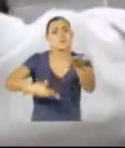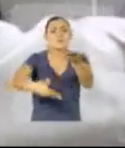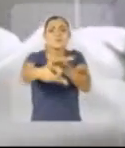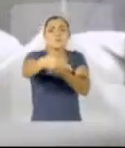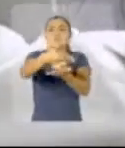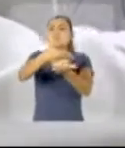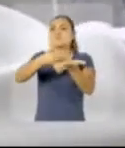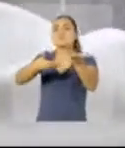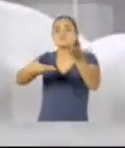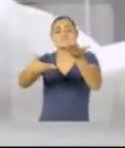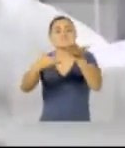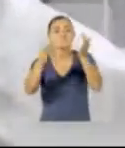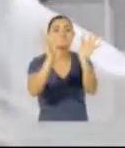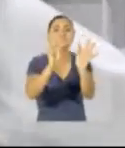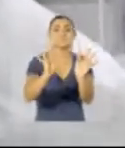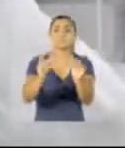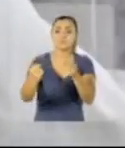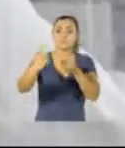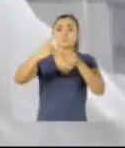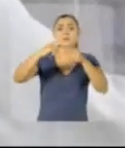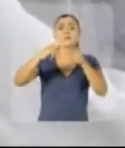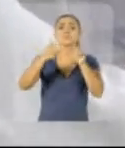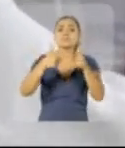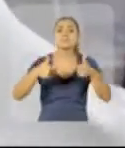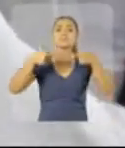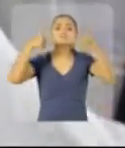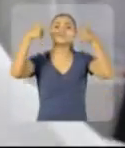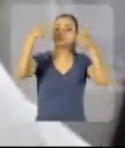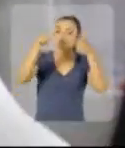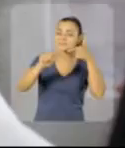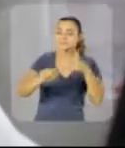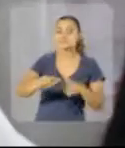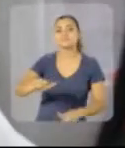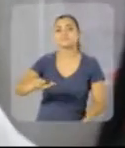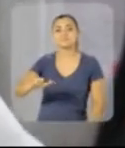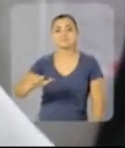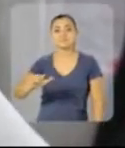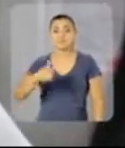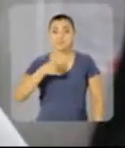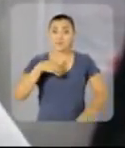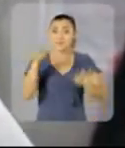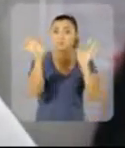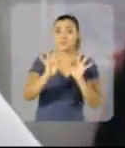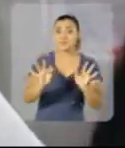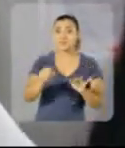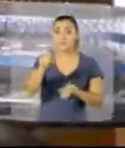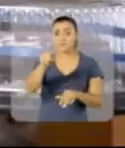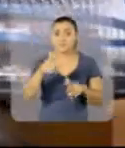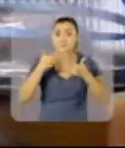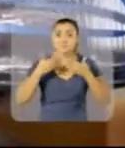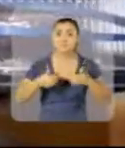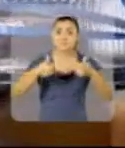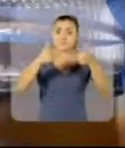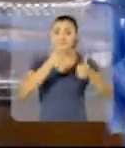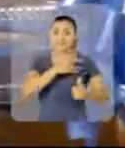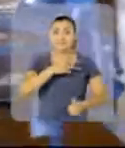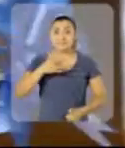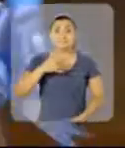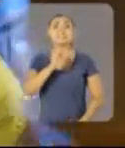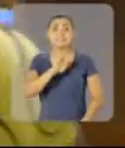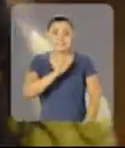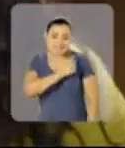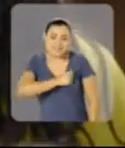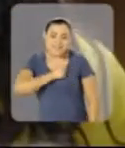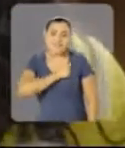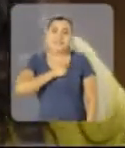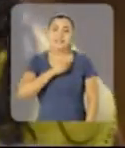vou ficar de bem com você, voltar a sorrir. Estou muito feliz, viu?